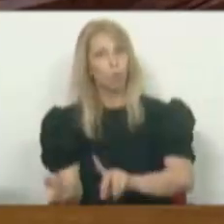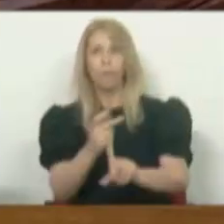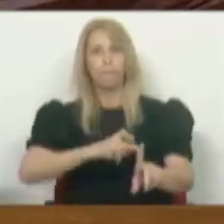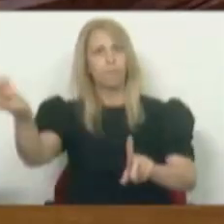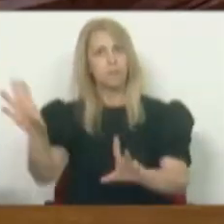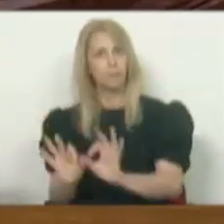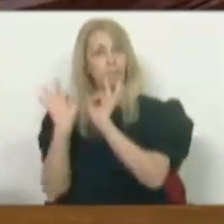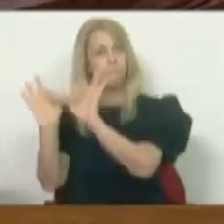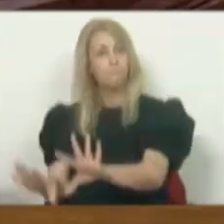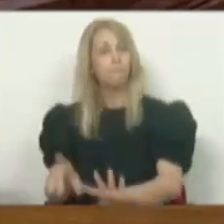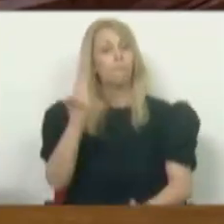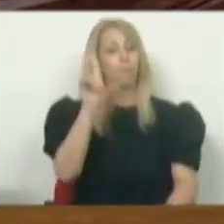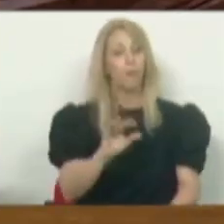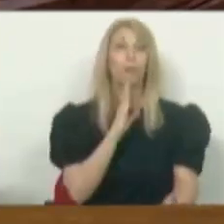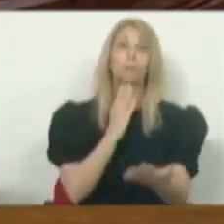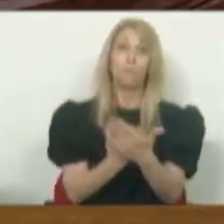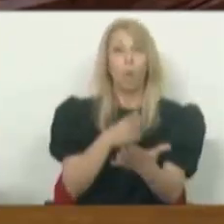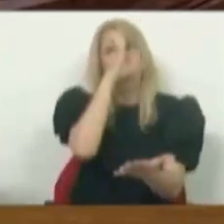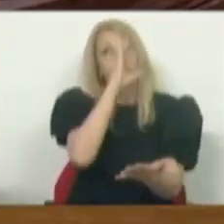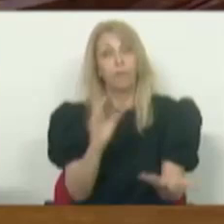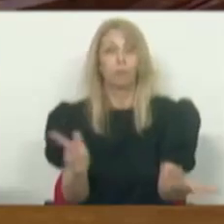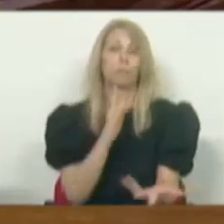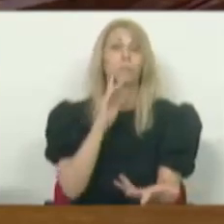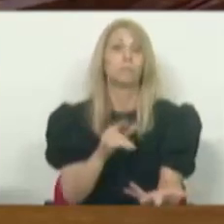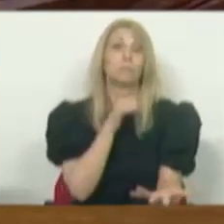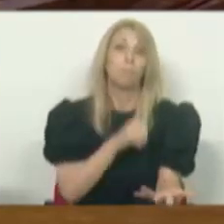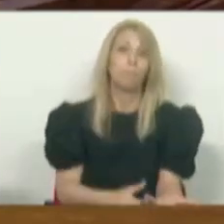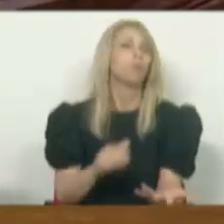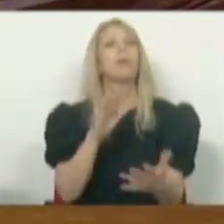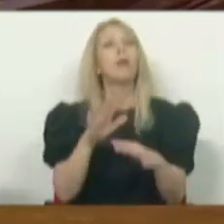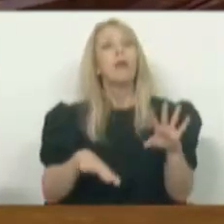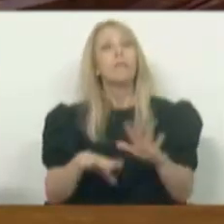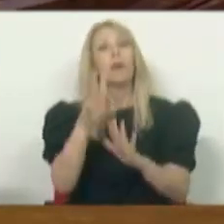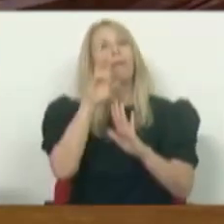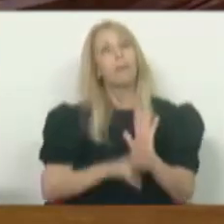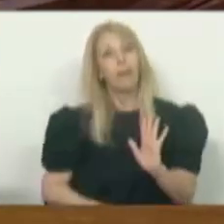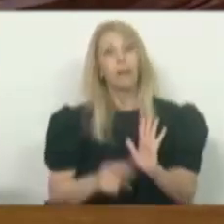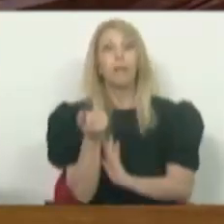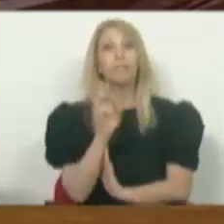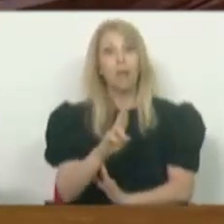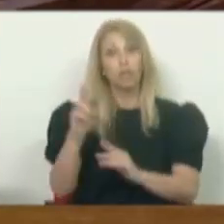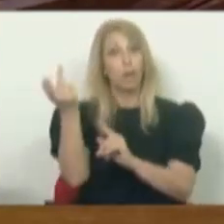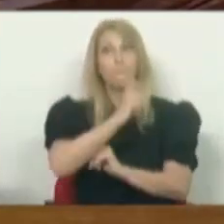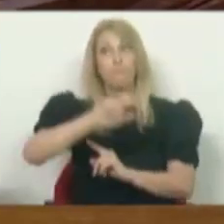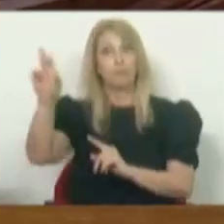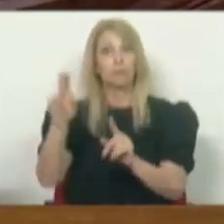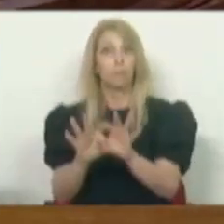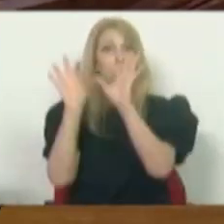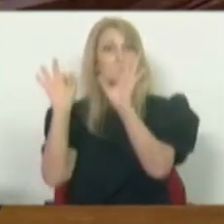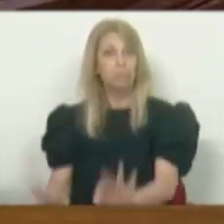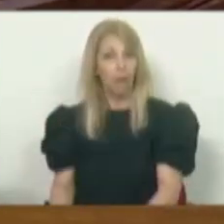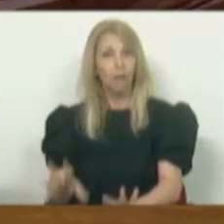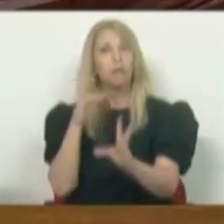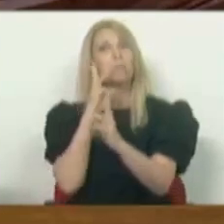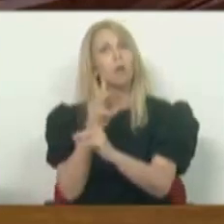estabelecendo regras, ou permitindo ao Governo estabelecer regras para que essa taxa fixa seja encontrada de uma forma justa,